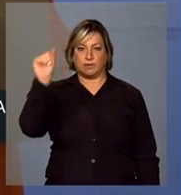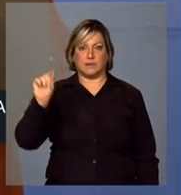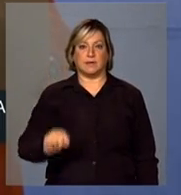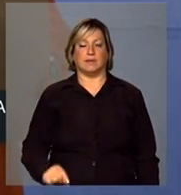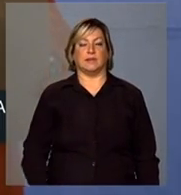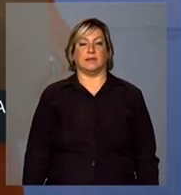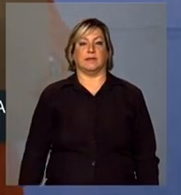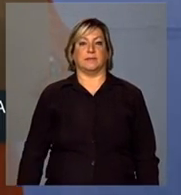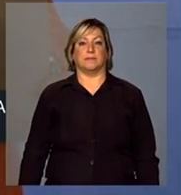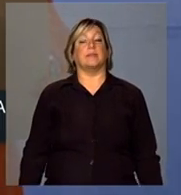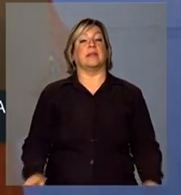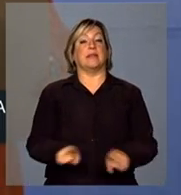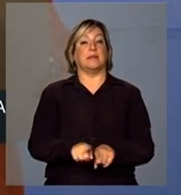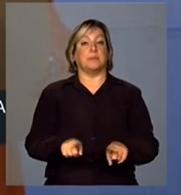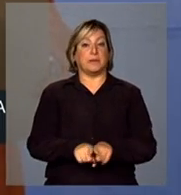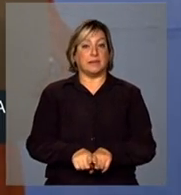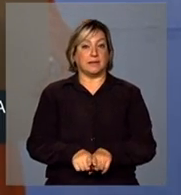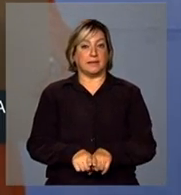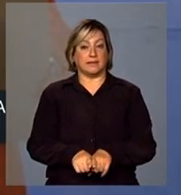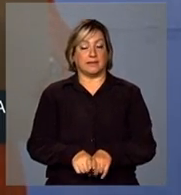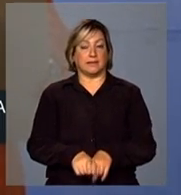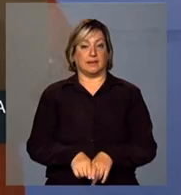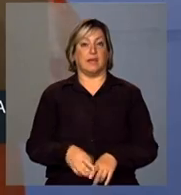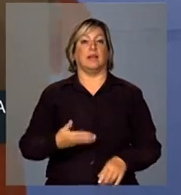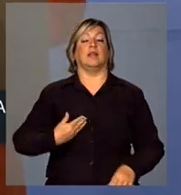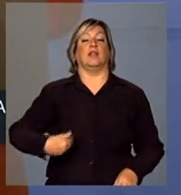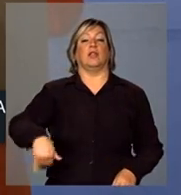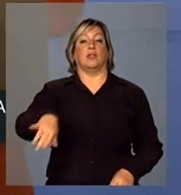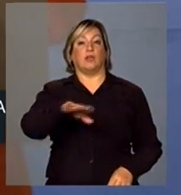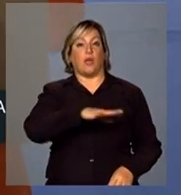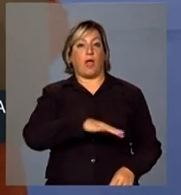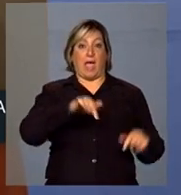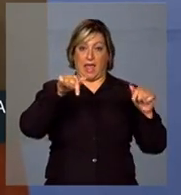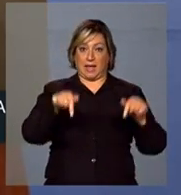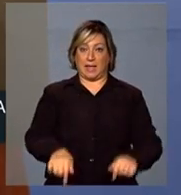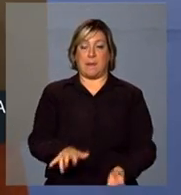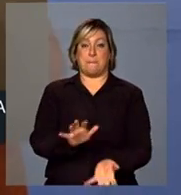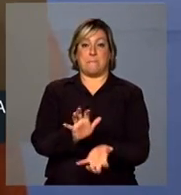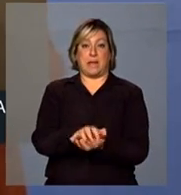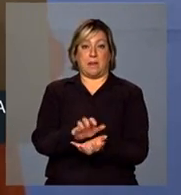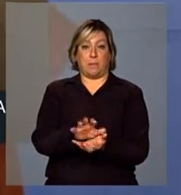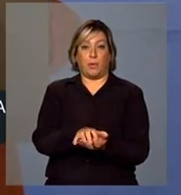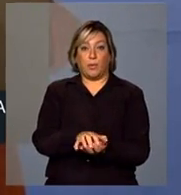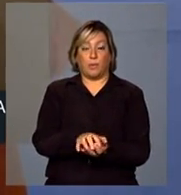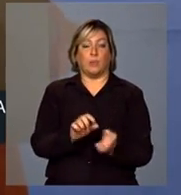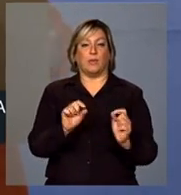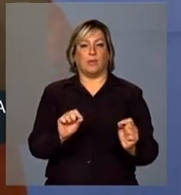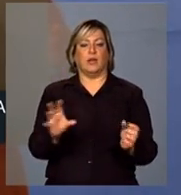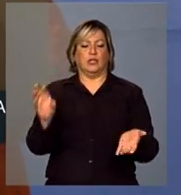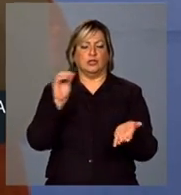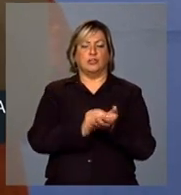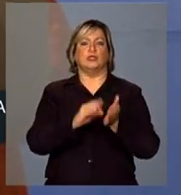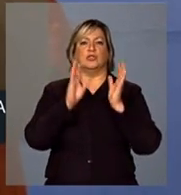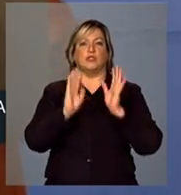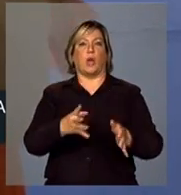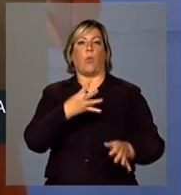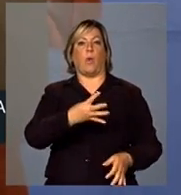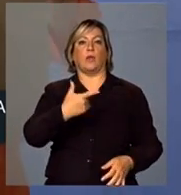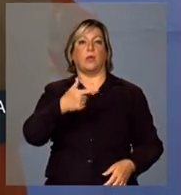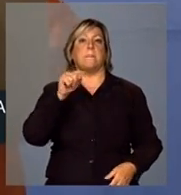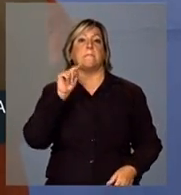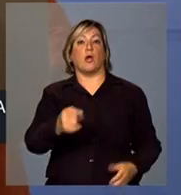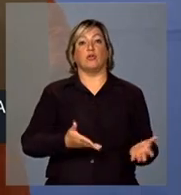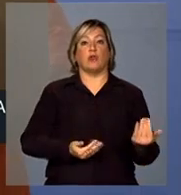Além disso, nós, aqui em Pernambuco, é bom que se diga, matriculamos 42 mil